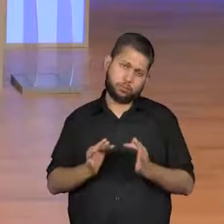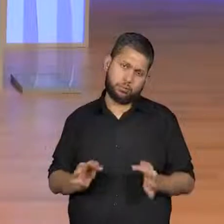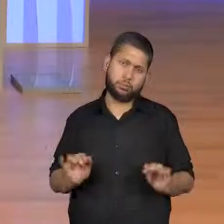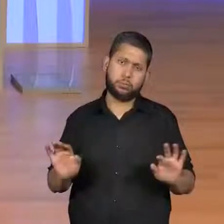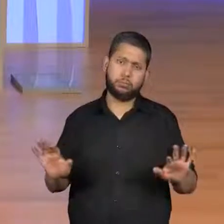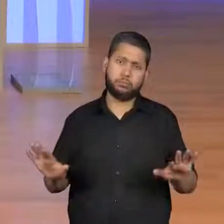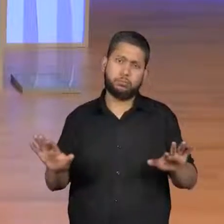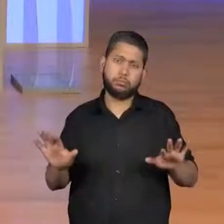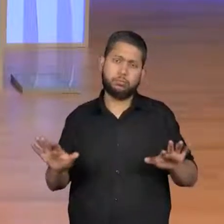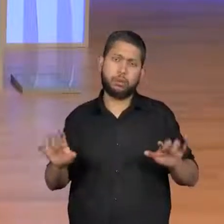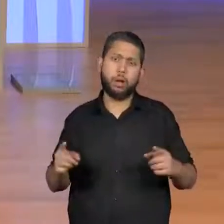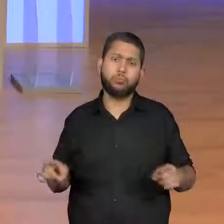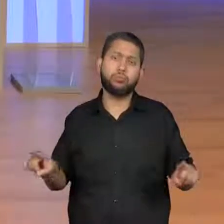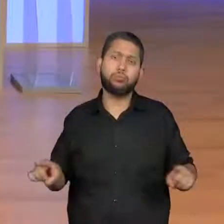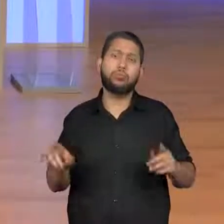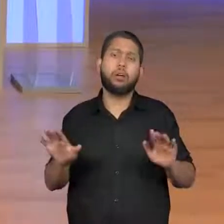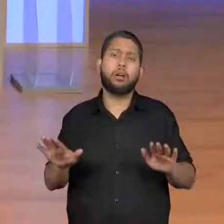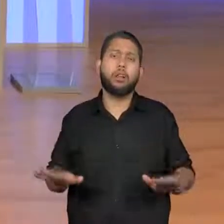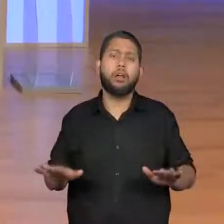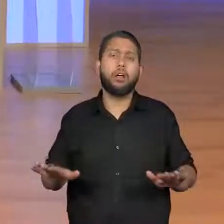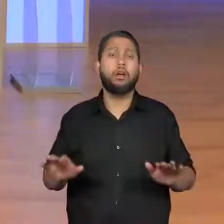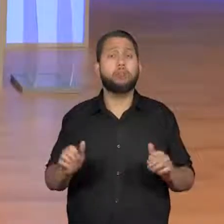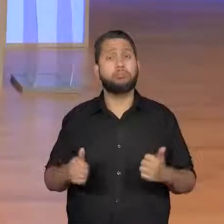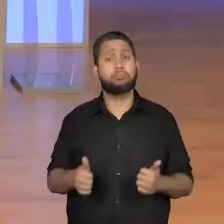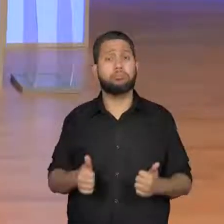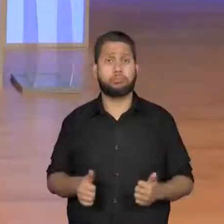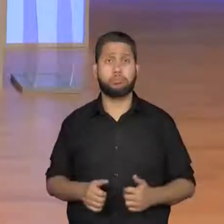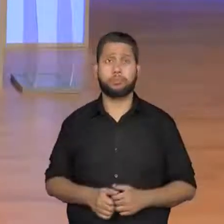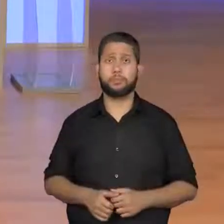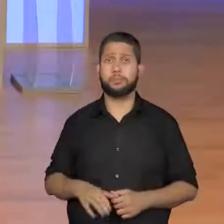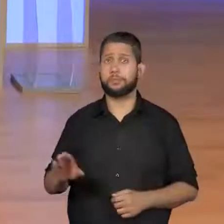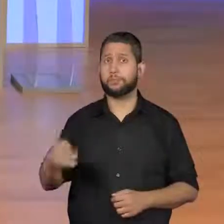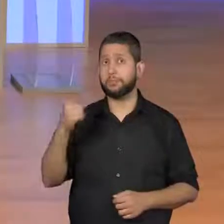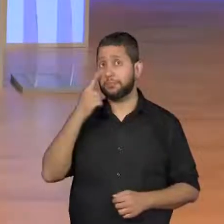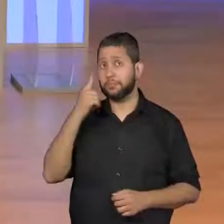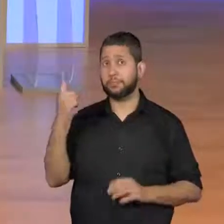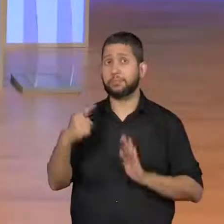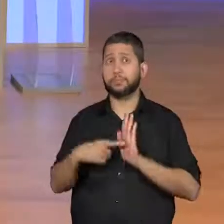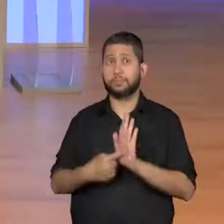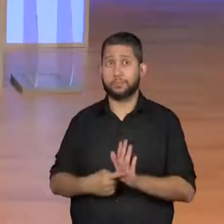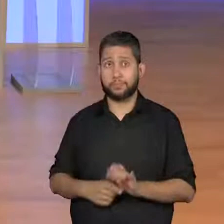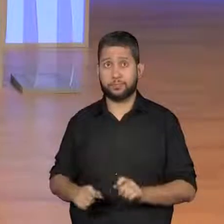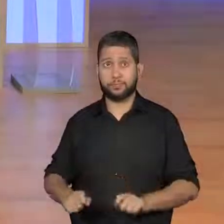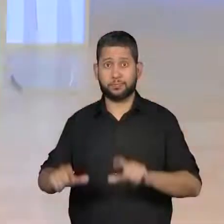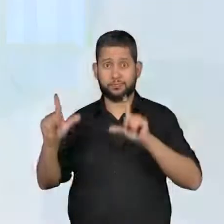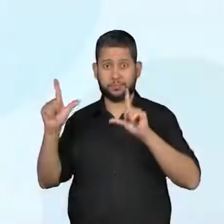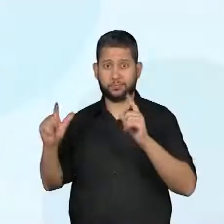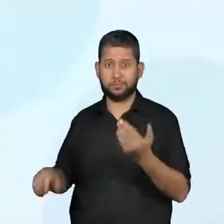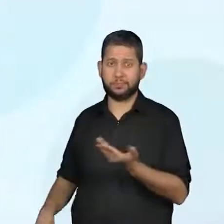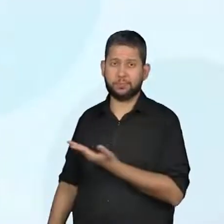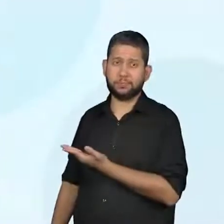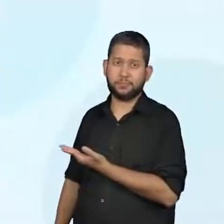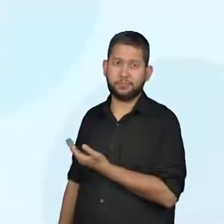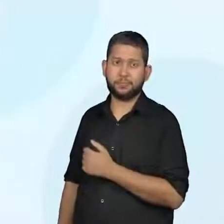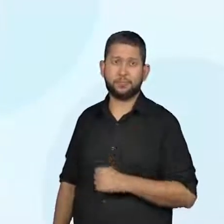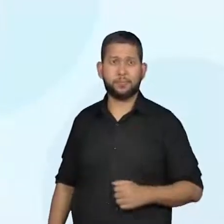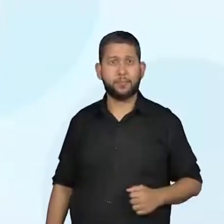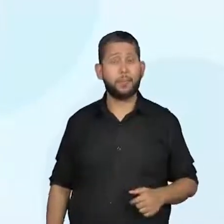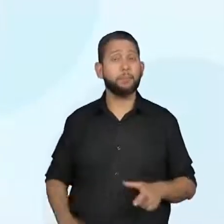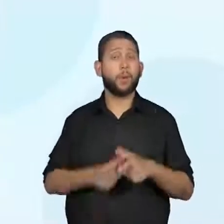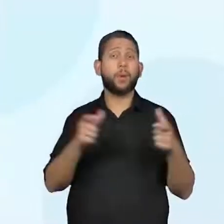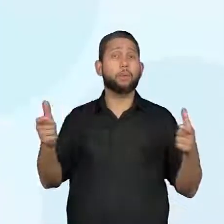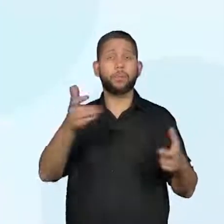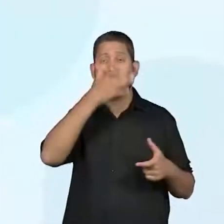certa, não é? Sem exageros. Olha só, Pro, vamos observar aqui algumas imagens? Quando nós falamos em